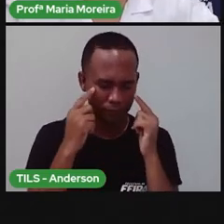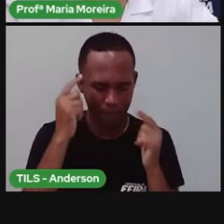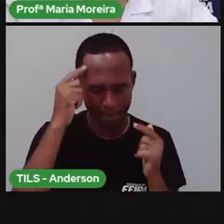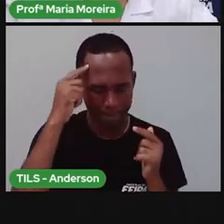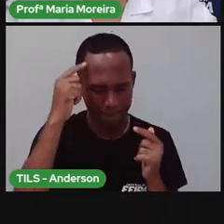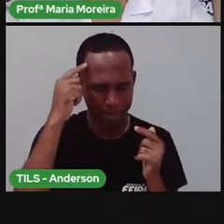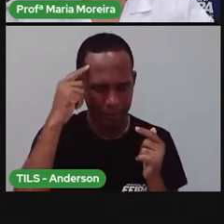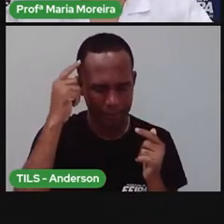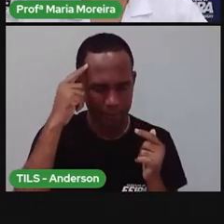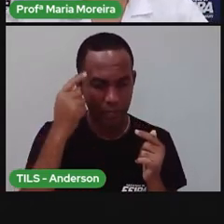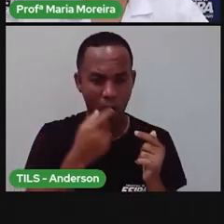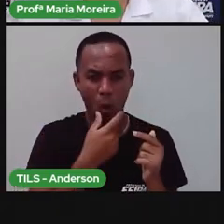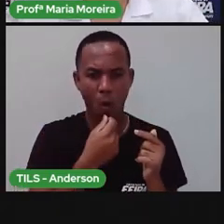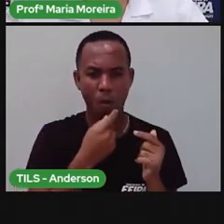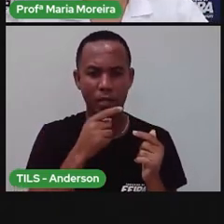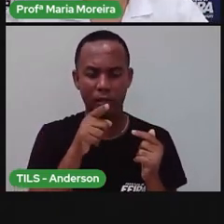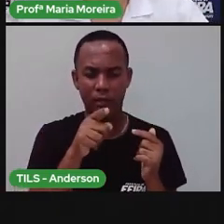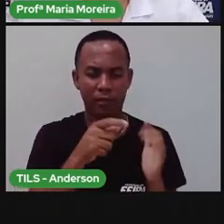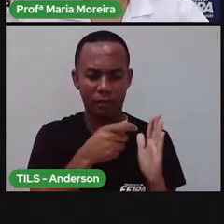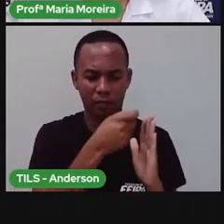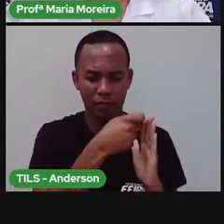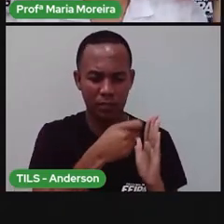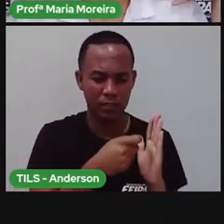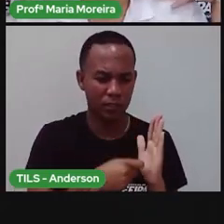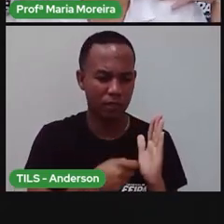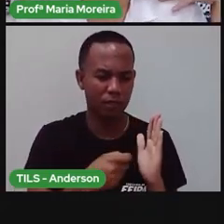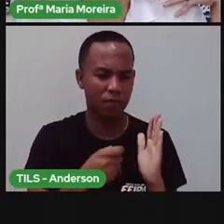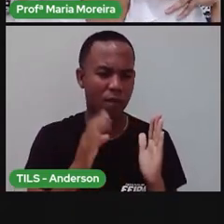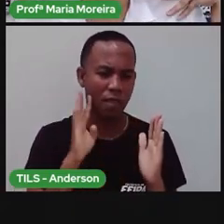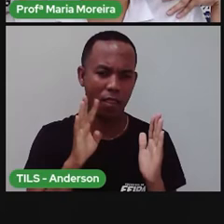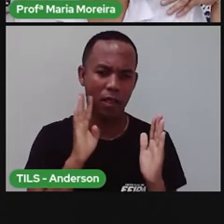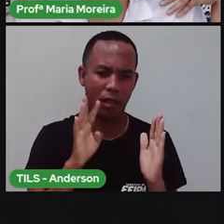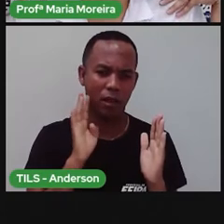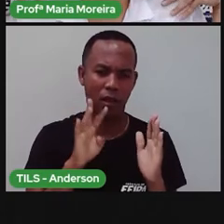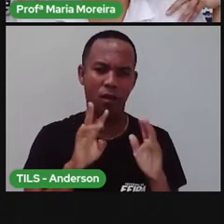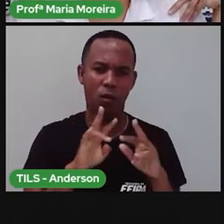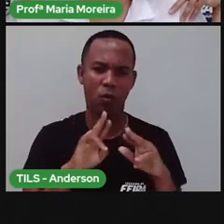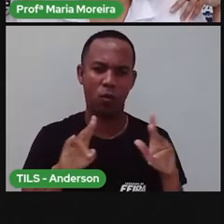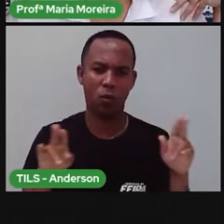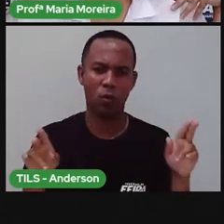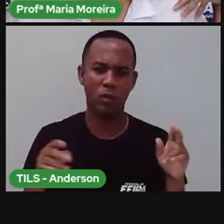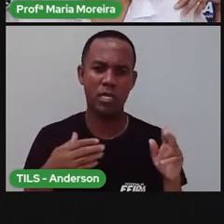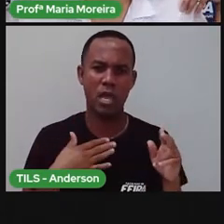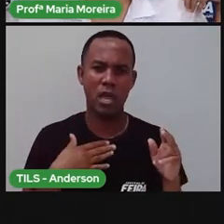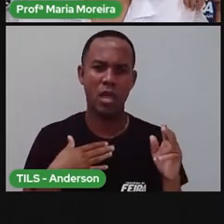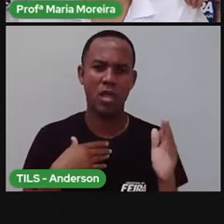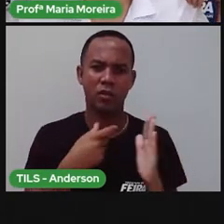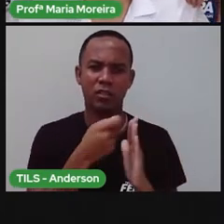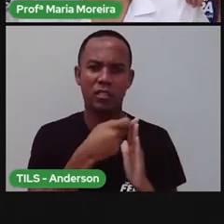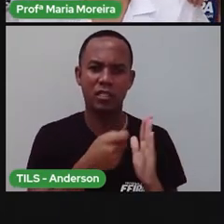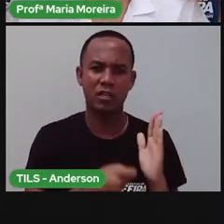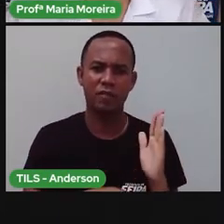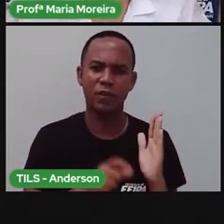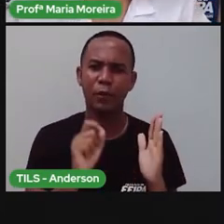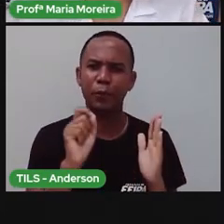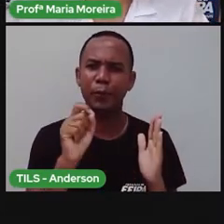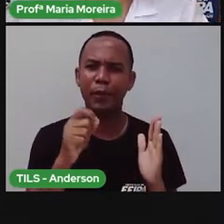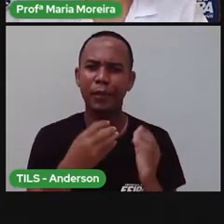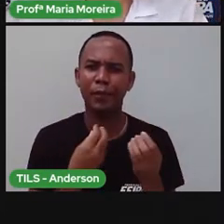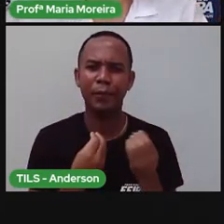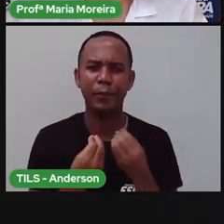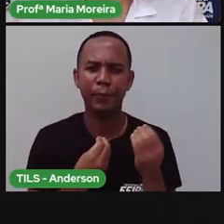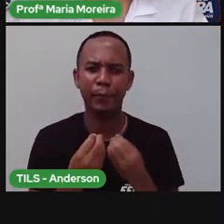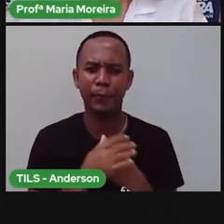Vinícius escreveu tantas coisas legais sobre os seres vivos. O que é eu posso escrever? Um, eu quero falar sobre o quê? Sobre a